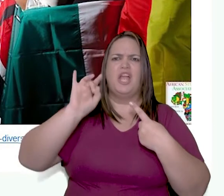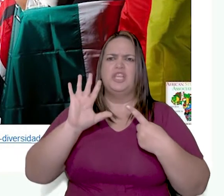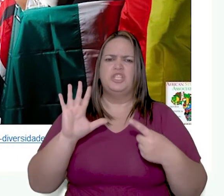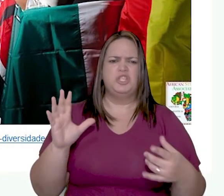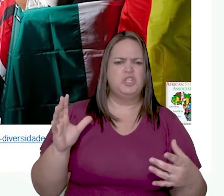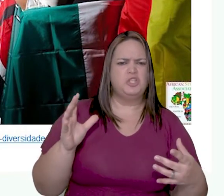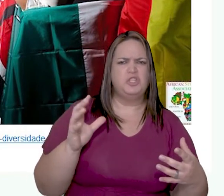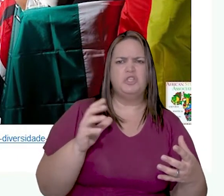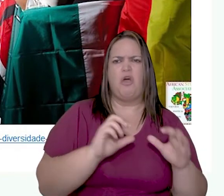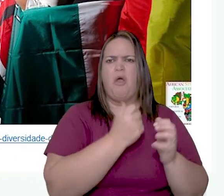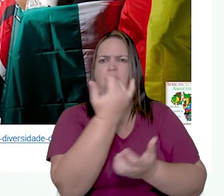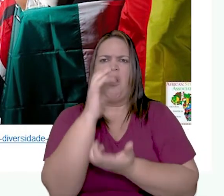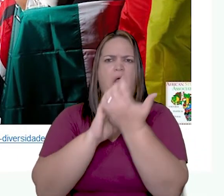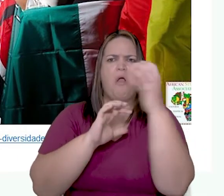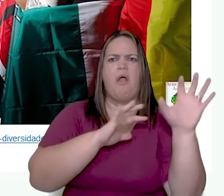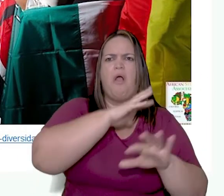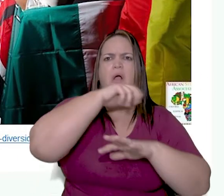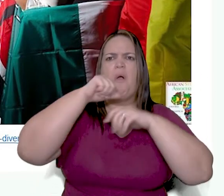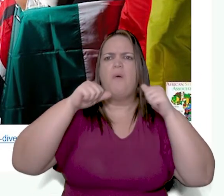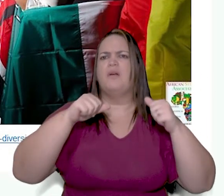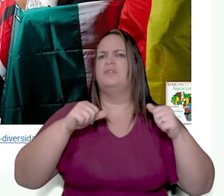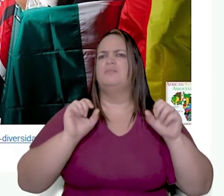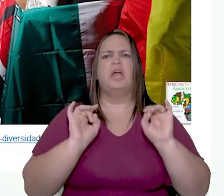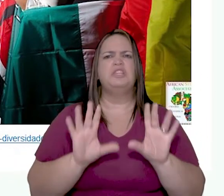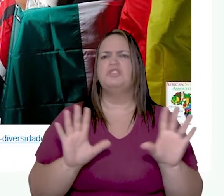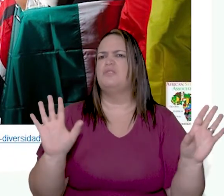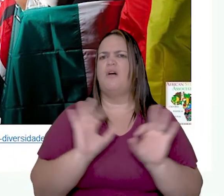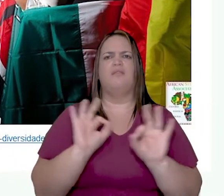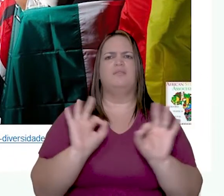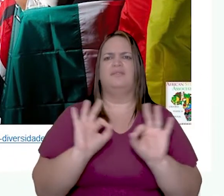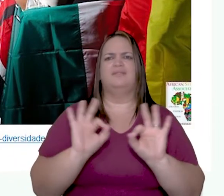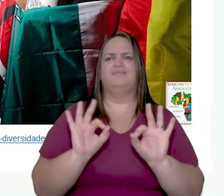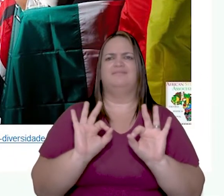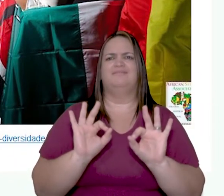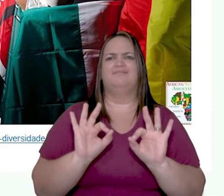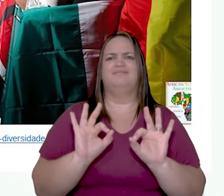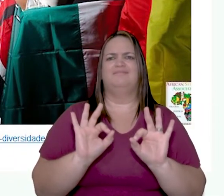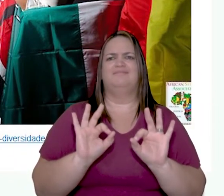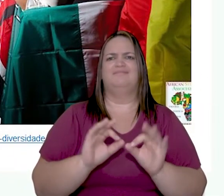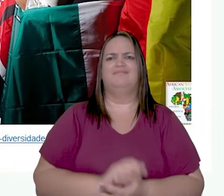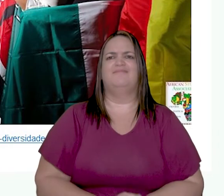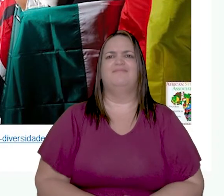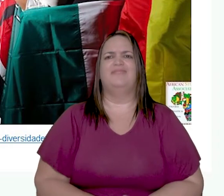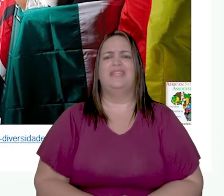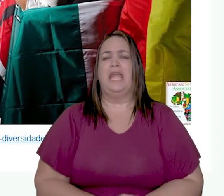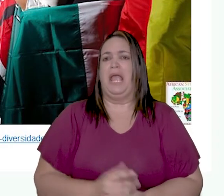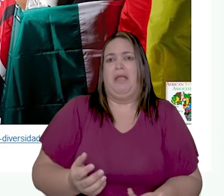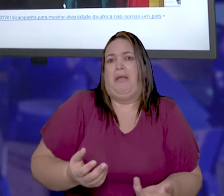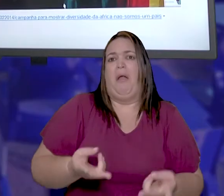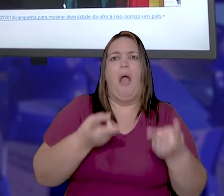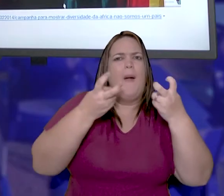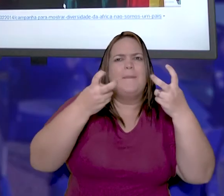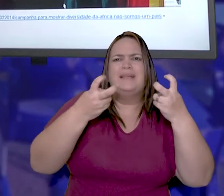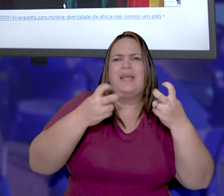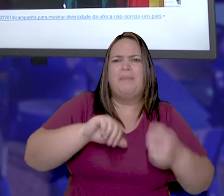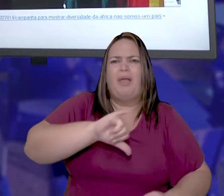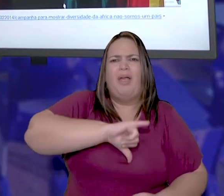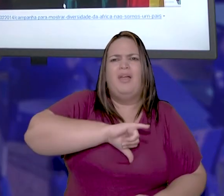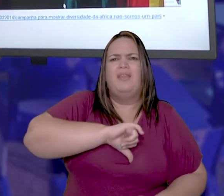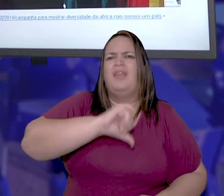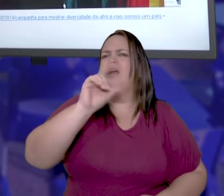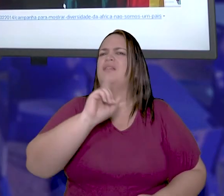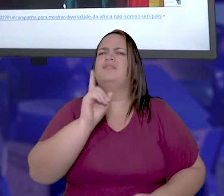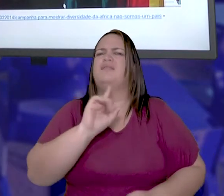Africano não é uma língua. A África não é uma selva com animais selvagens. Essa é a